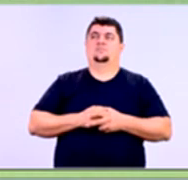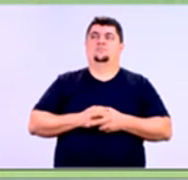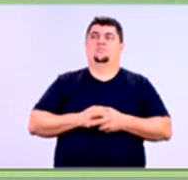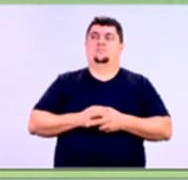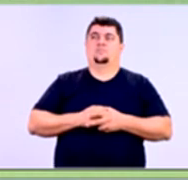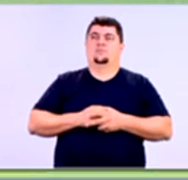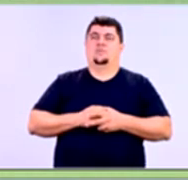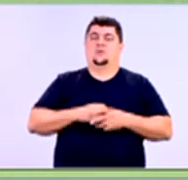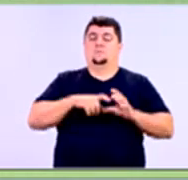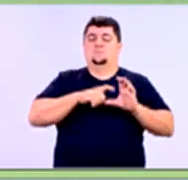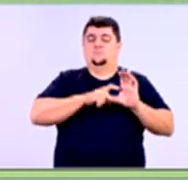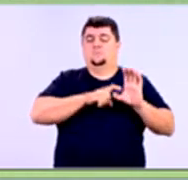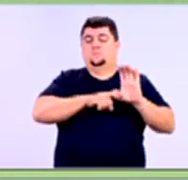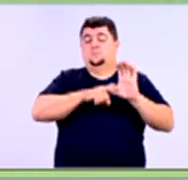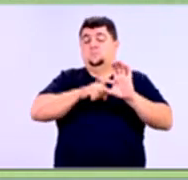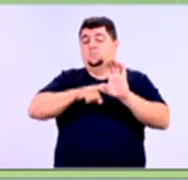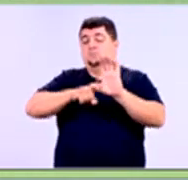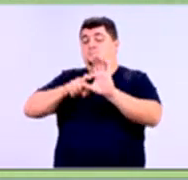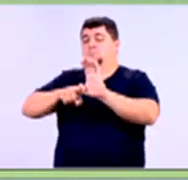Endividamento